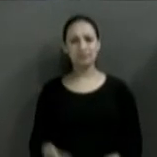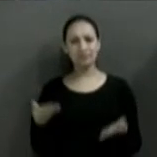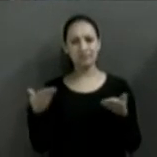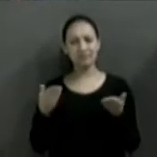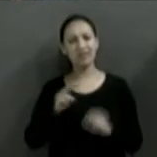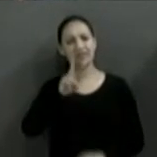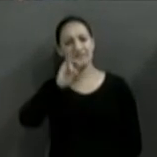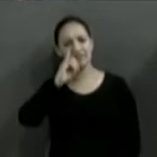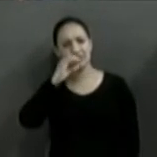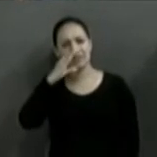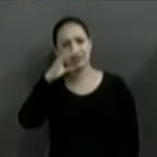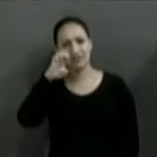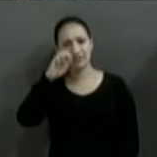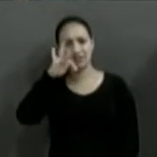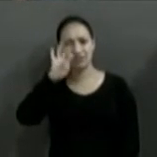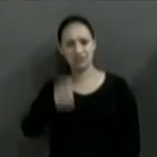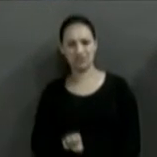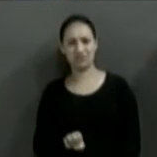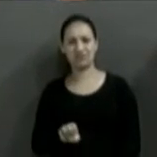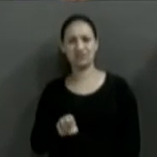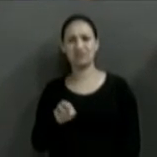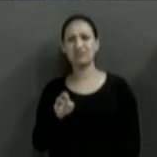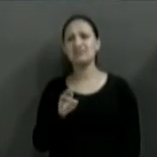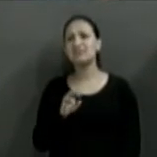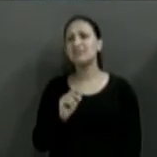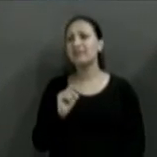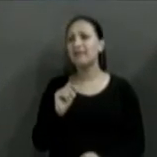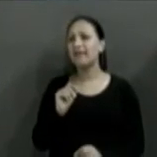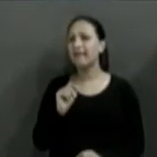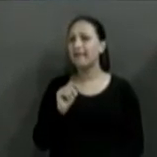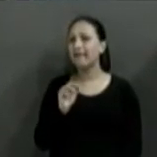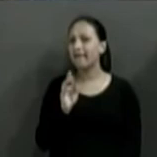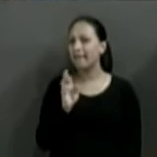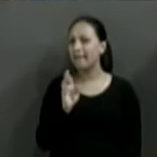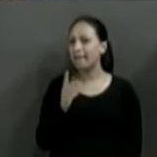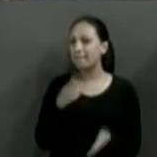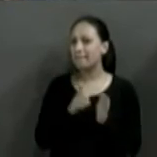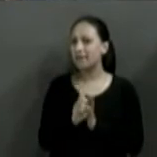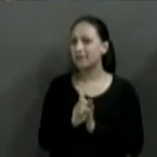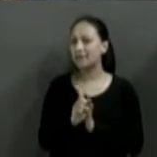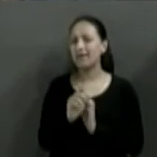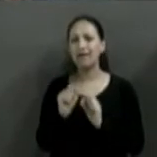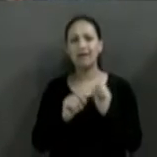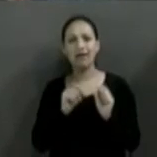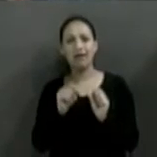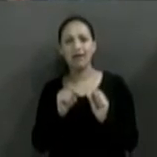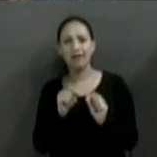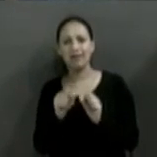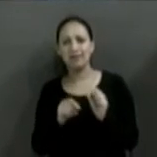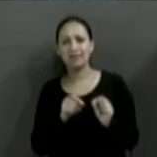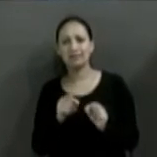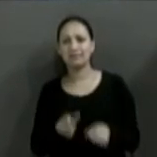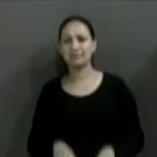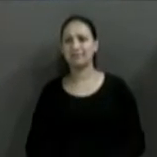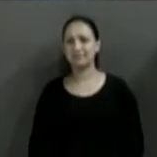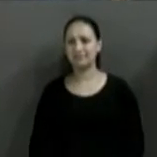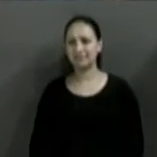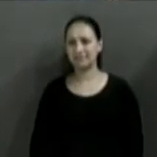Vicente Celistre. Escolhe quem, Vicente? Miconga, né? Que o Luciano já respondeu essa primeira vez.